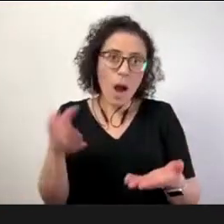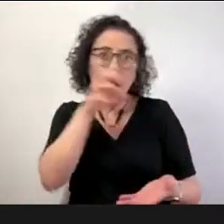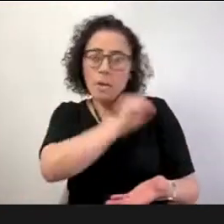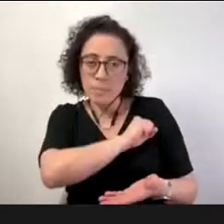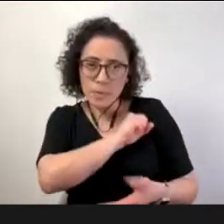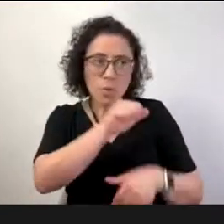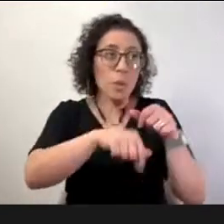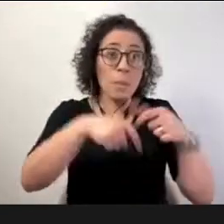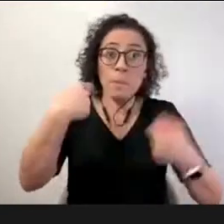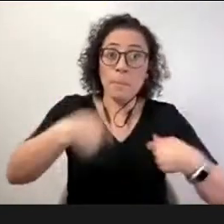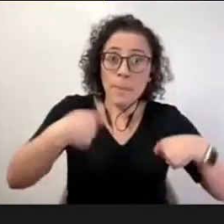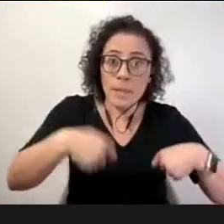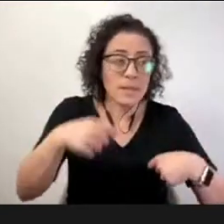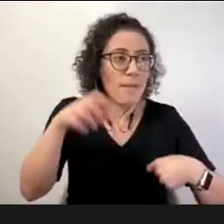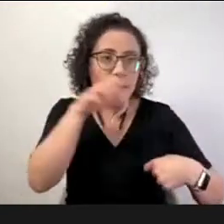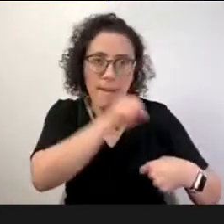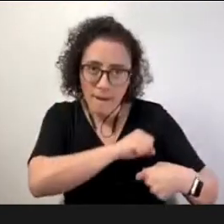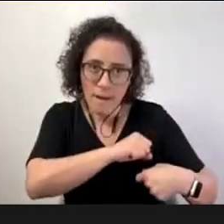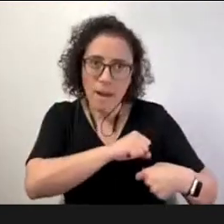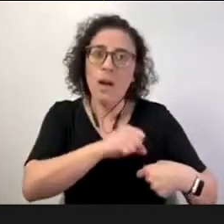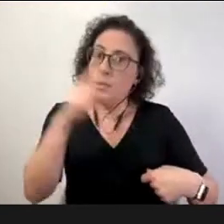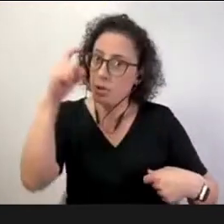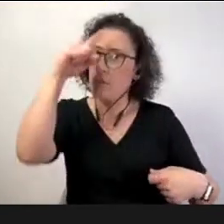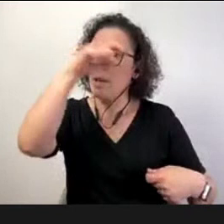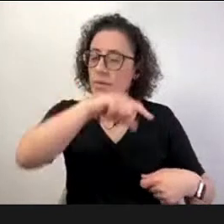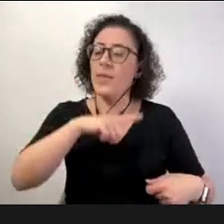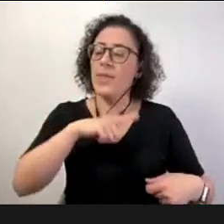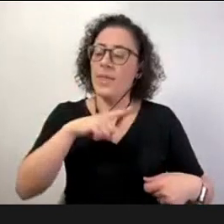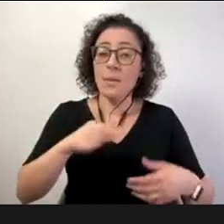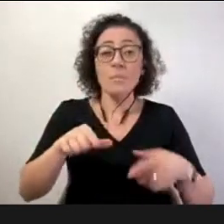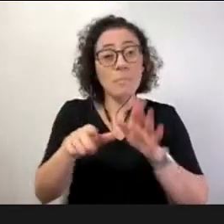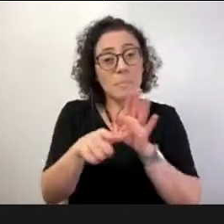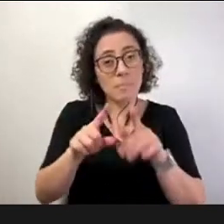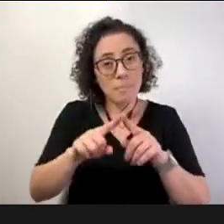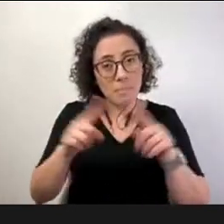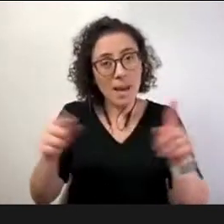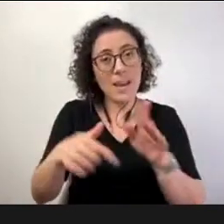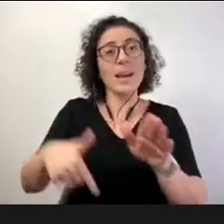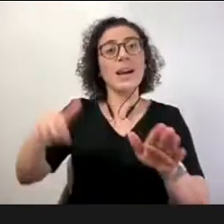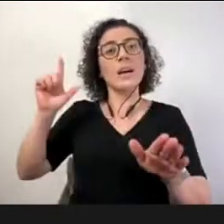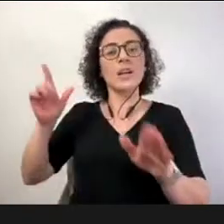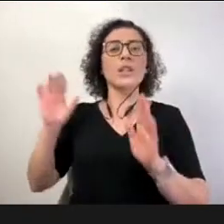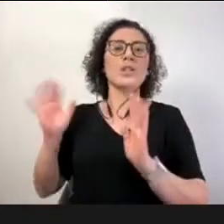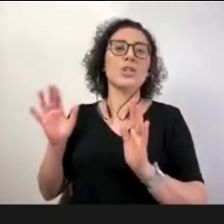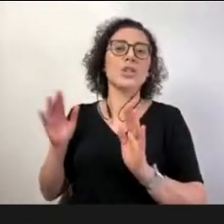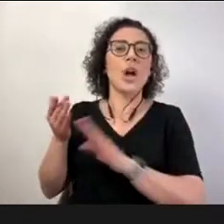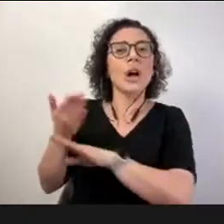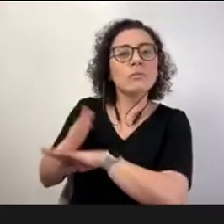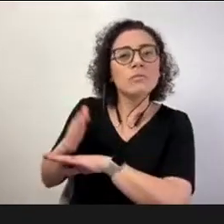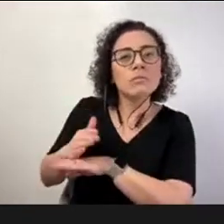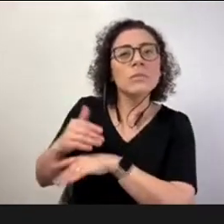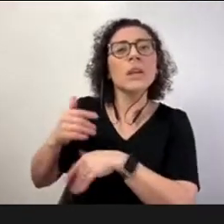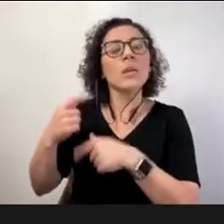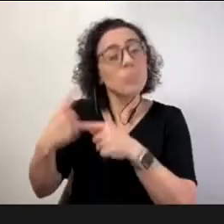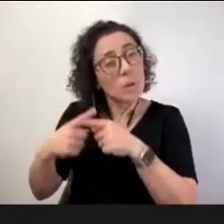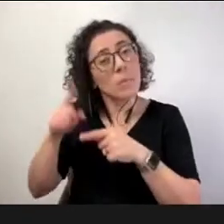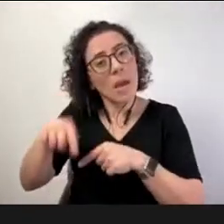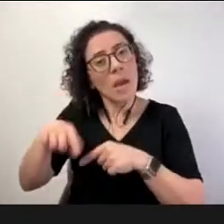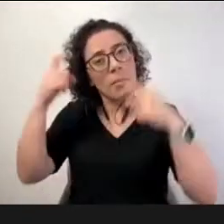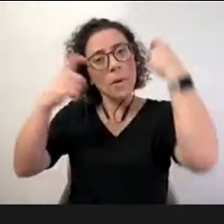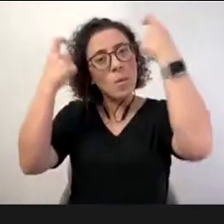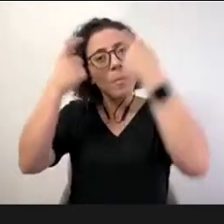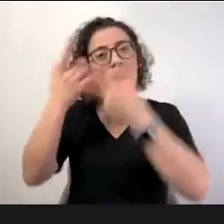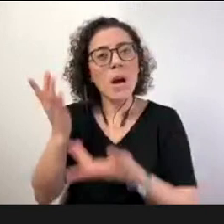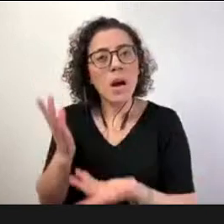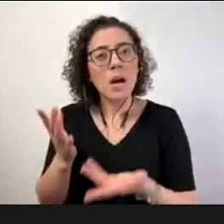premissas e claro com todos os desafios que também tornar isso real e presente nas salas de aulas